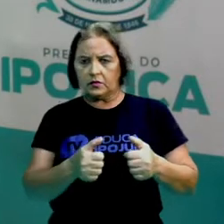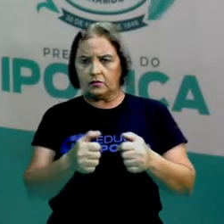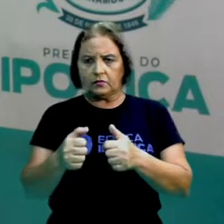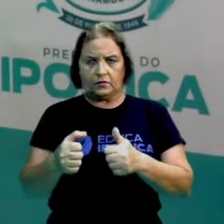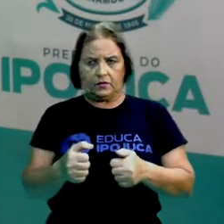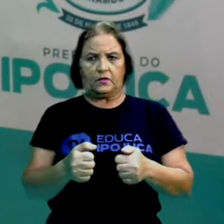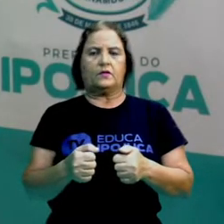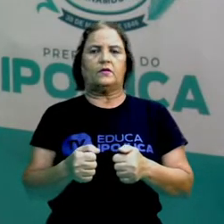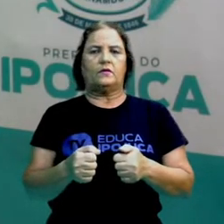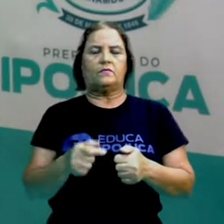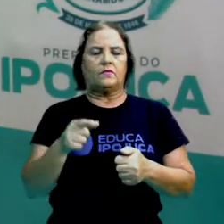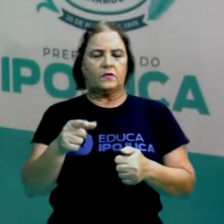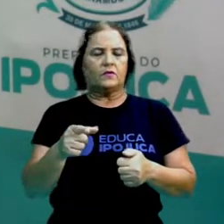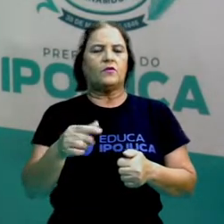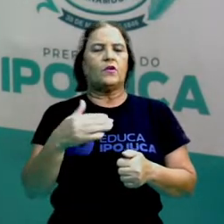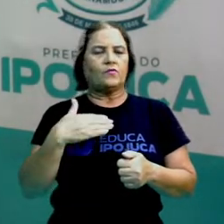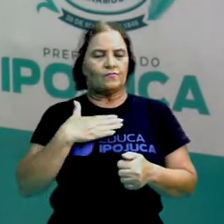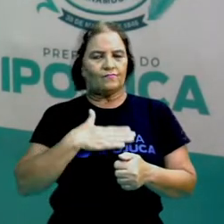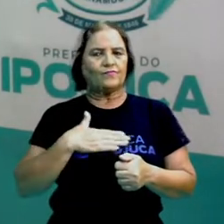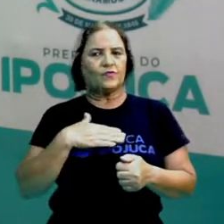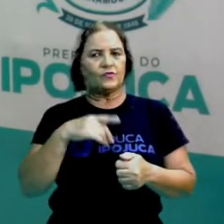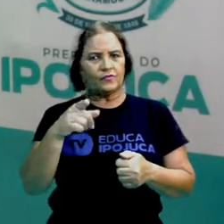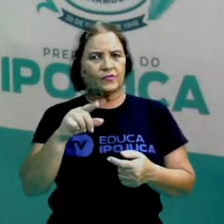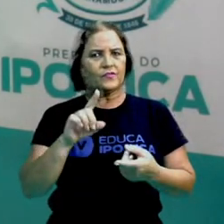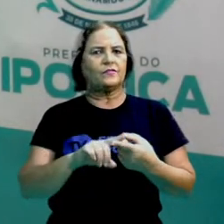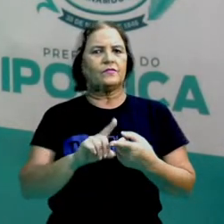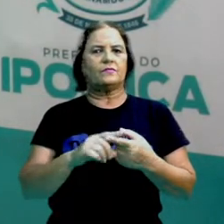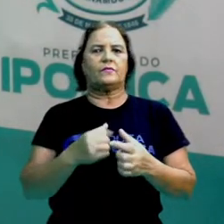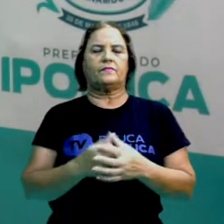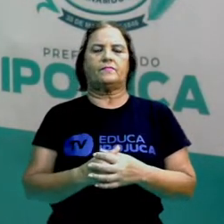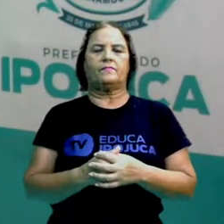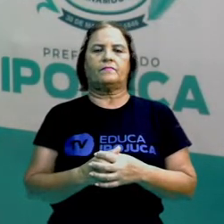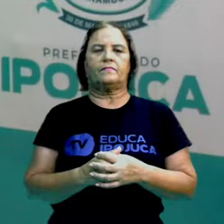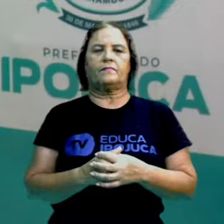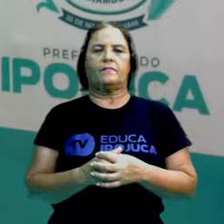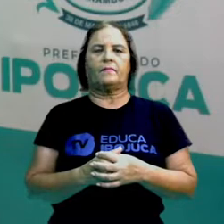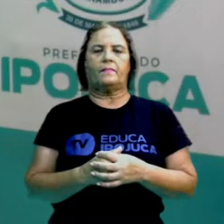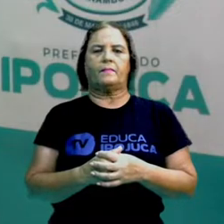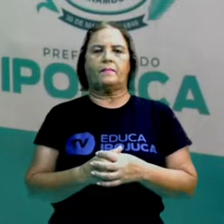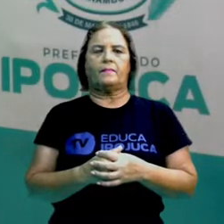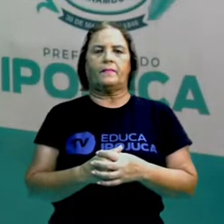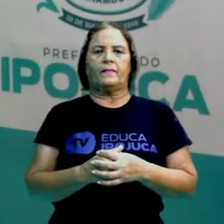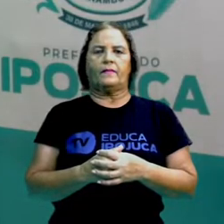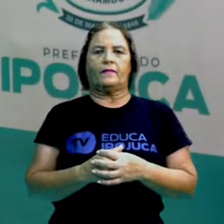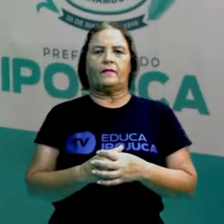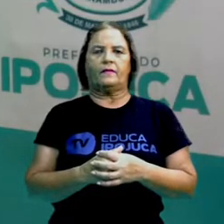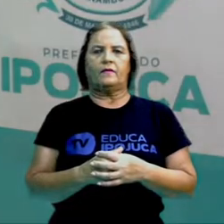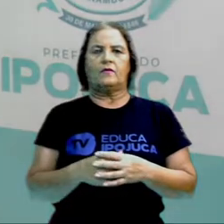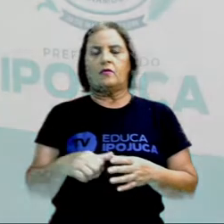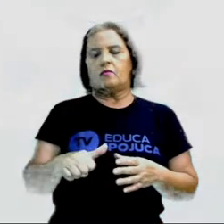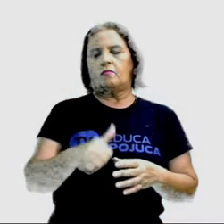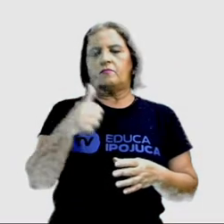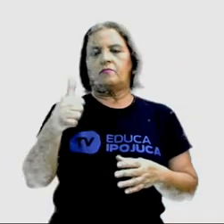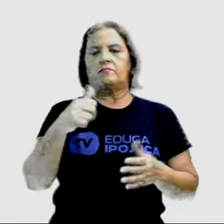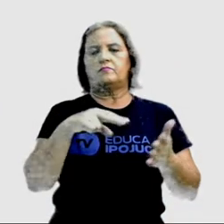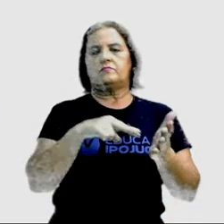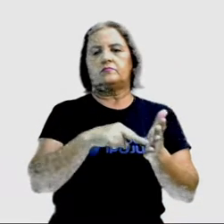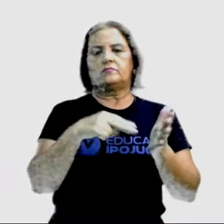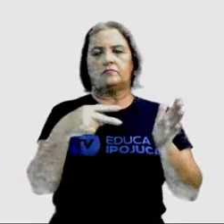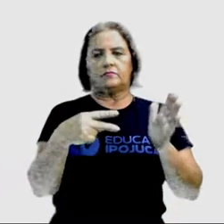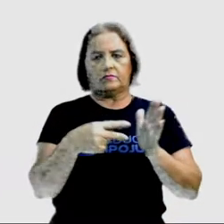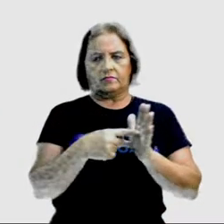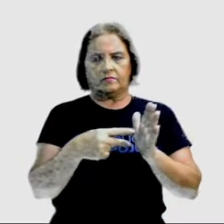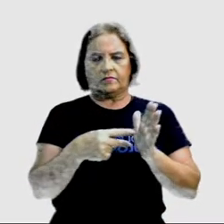meus favoritos e espero que vocês joguem aí também. Mas vamos lá. Plant, ele tem como primeiro significado aqui, pessoal, a